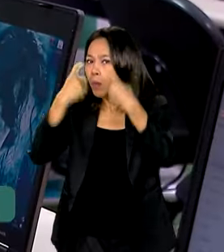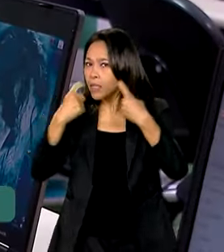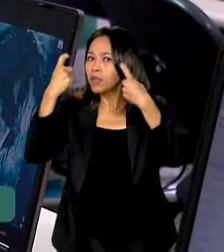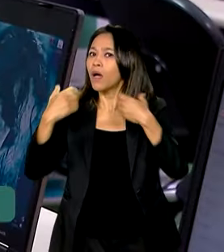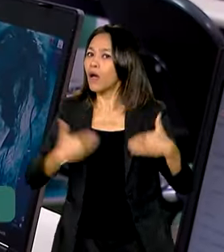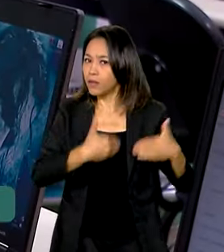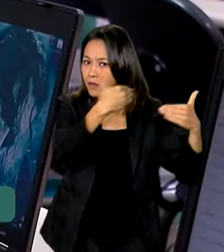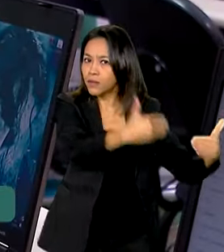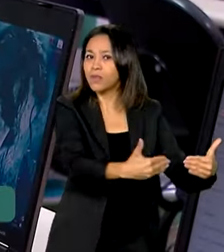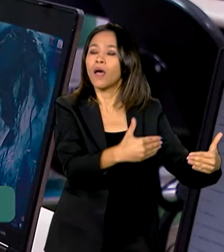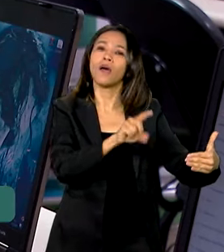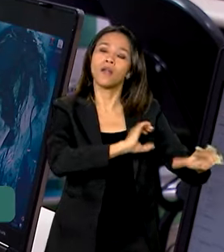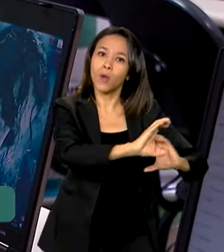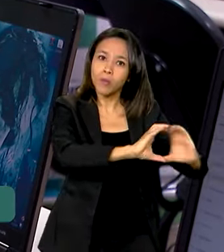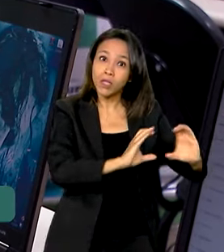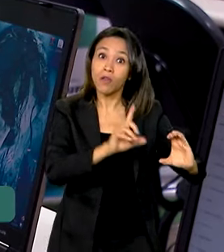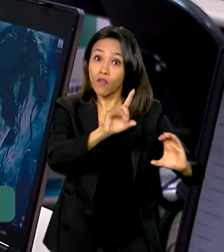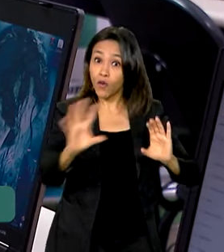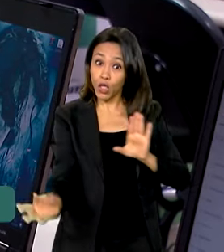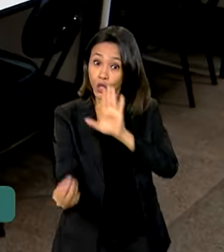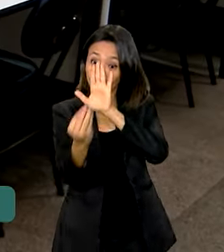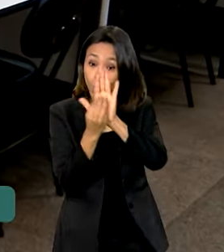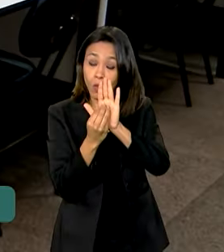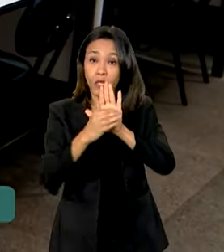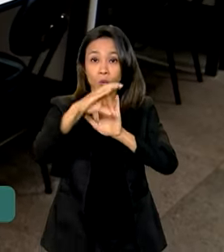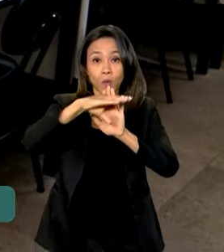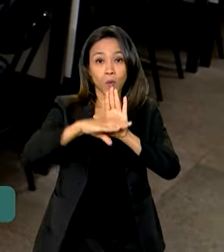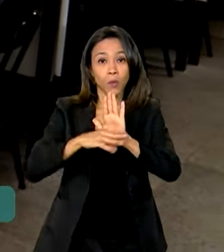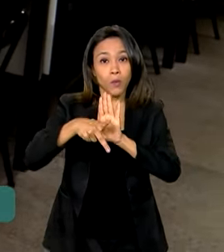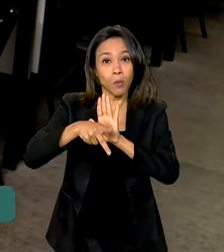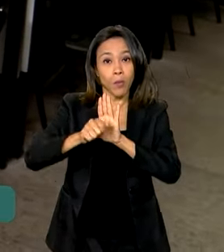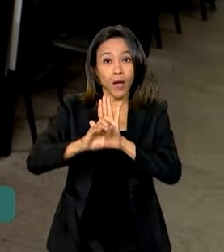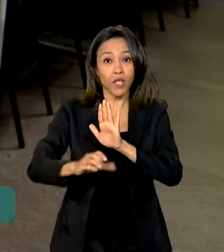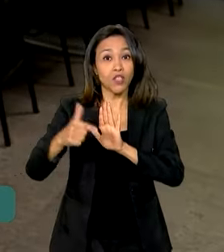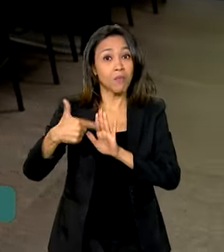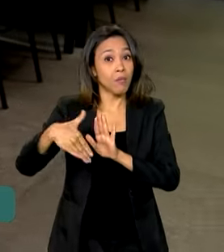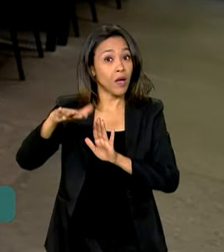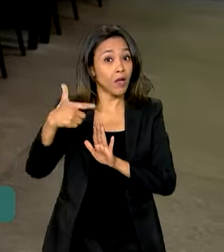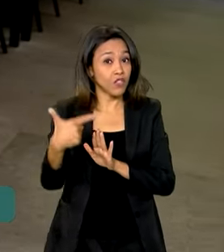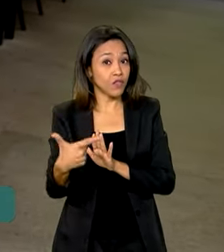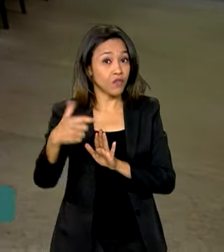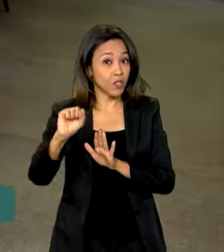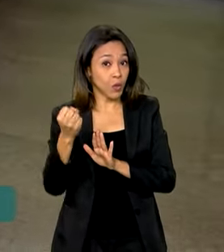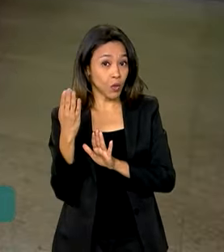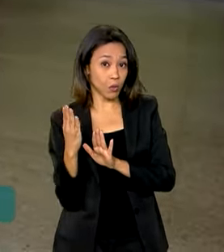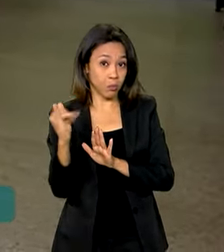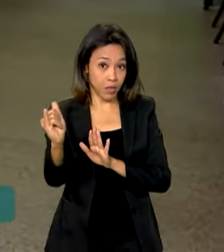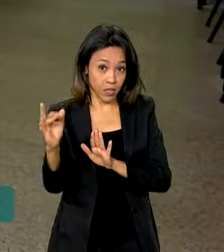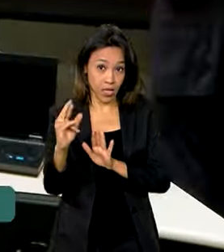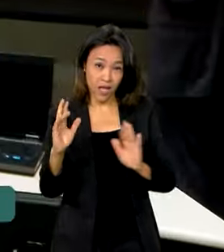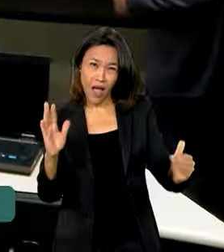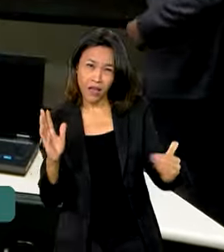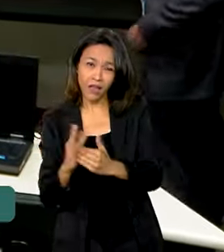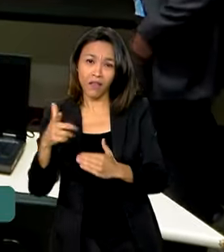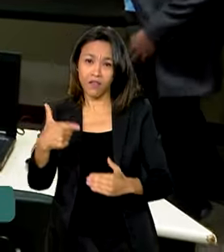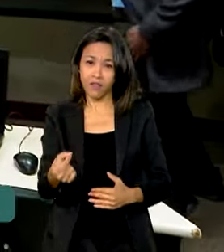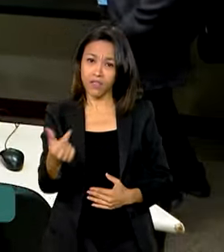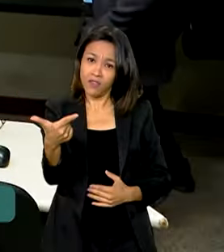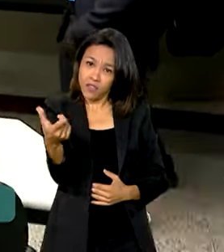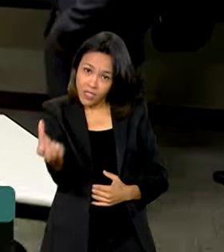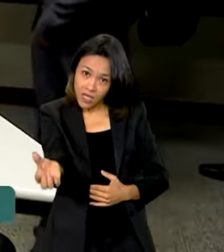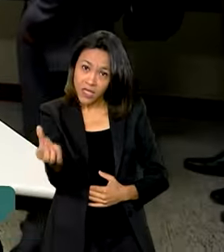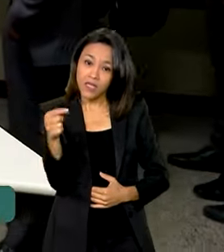foi incluído no novo PAC, com investimentos de R$ 28 bilhões até 2026. Entre as